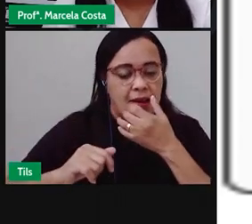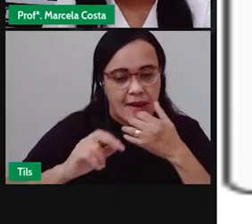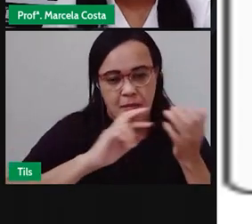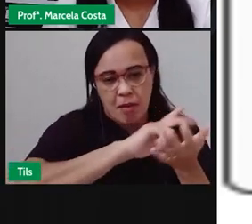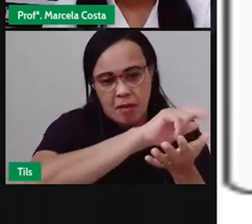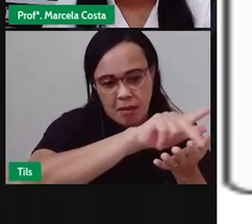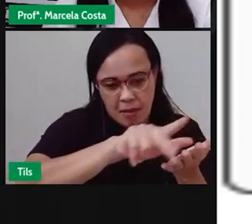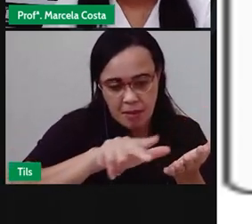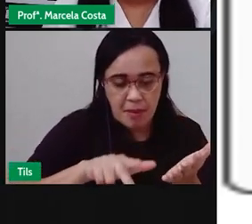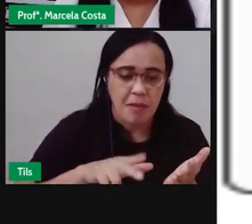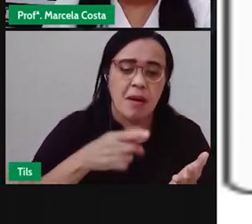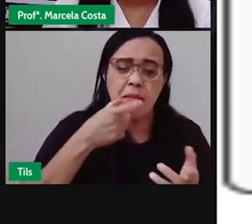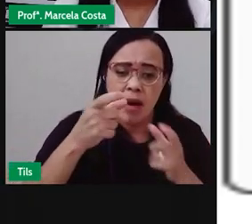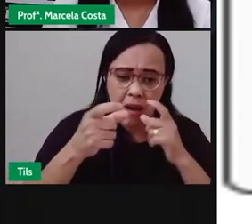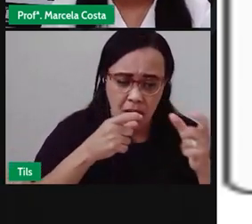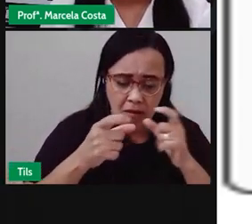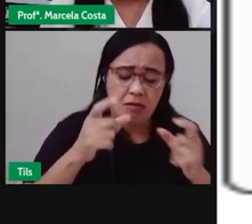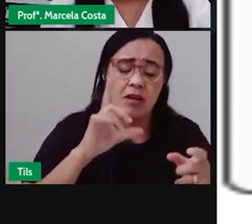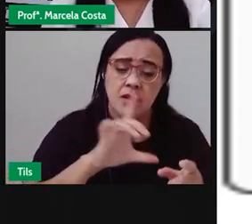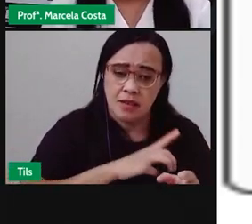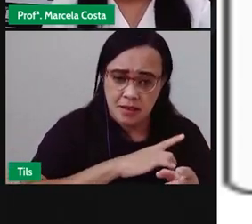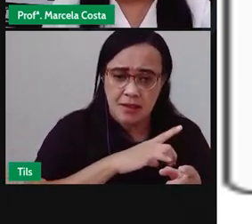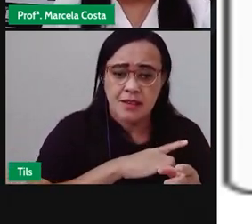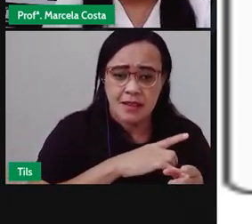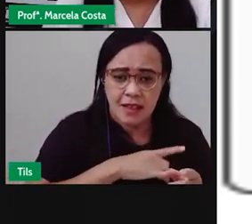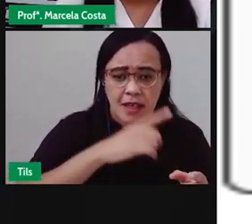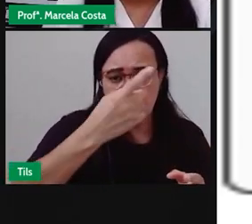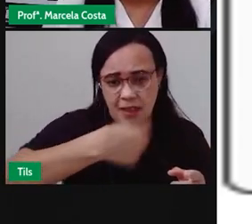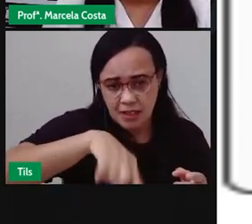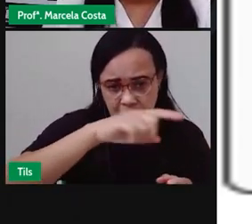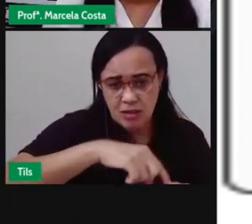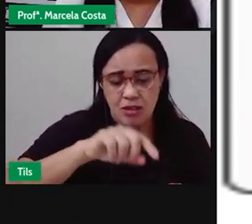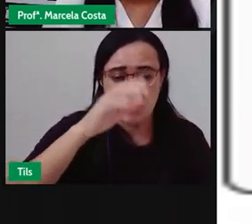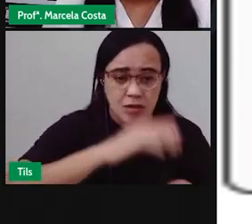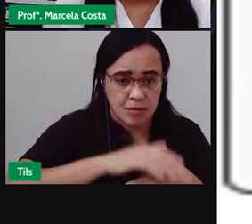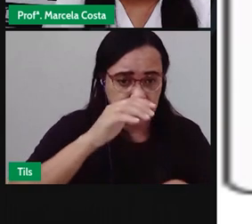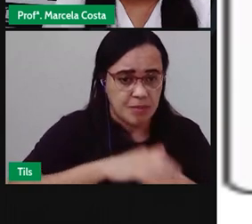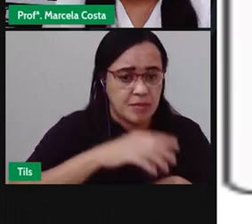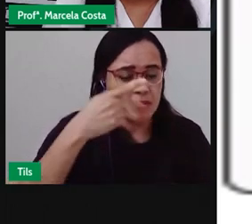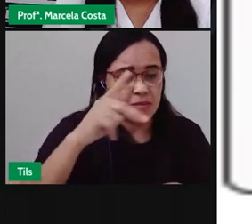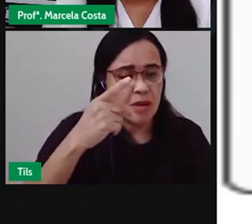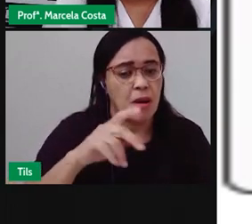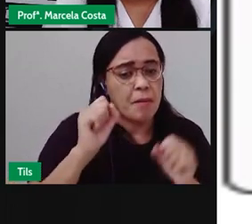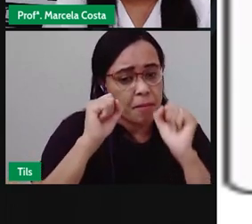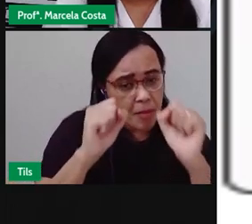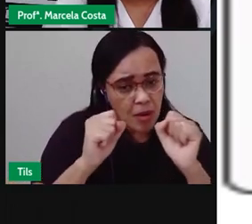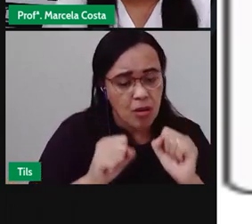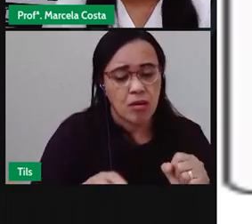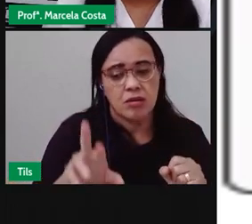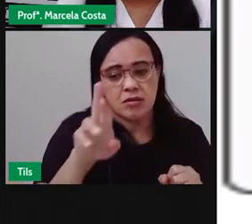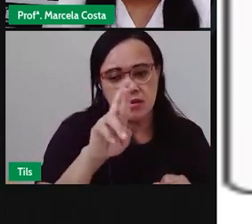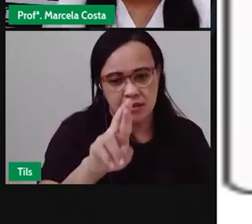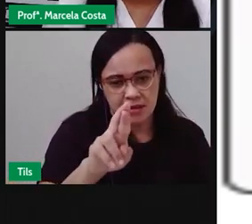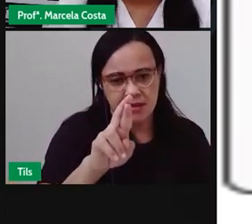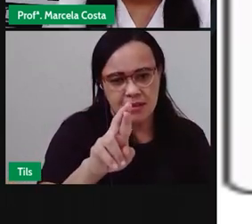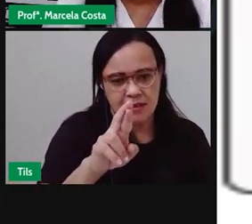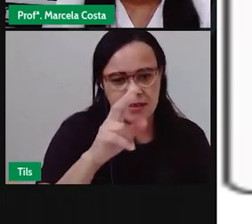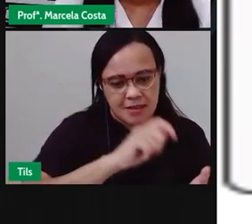Diversas palavras Que a gente pode escrever Usando a letra Rê Agora a gente vai ver aqui A letra